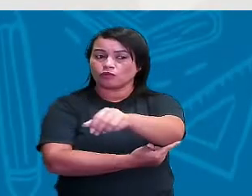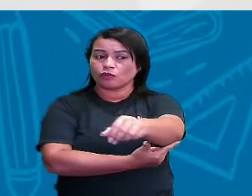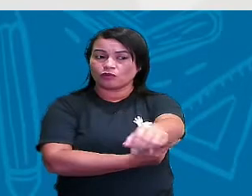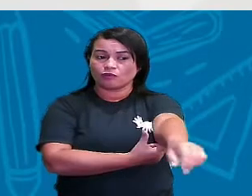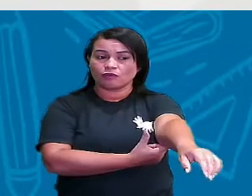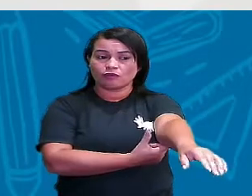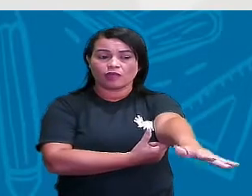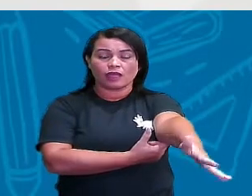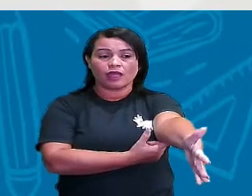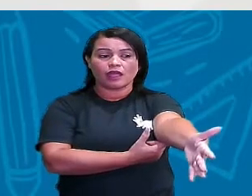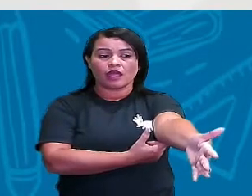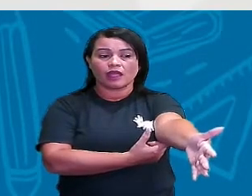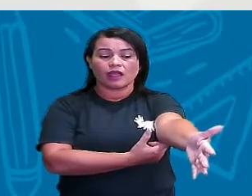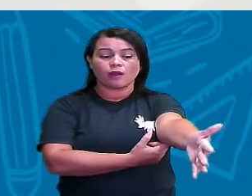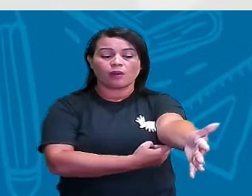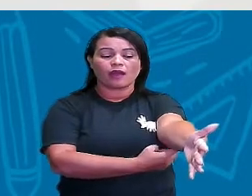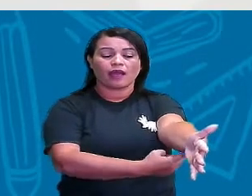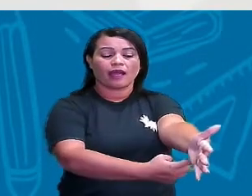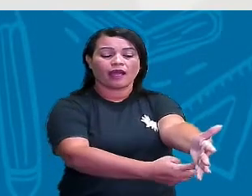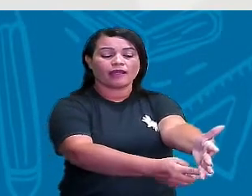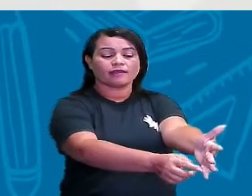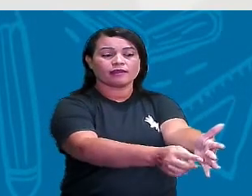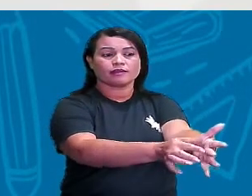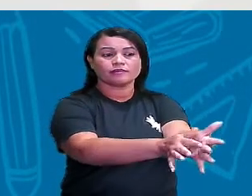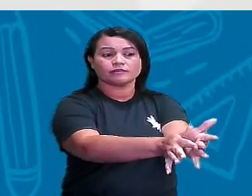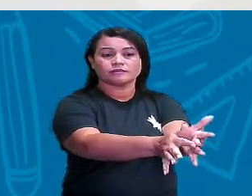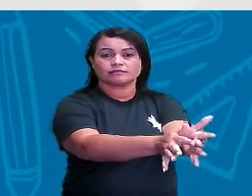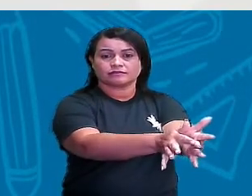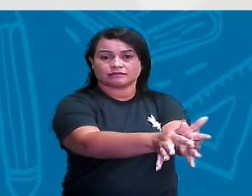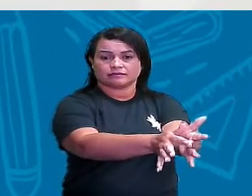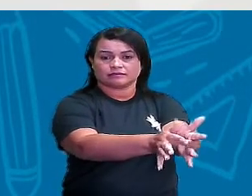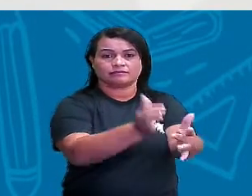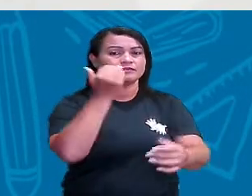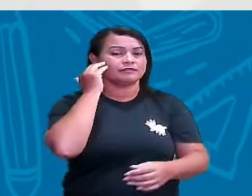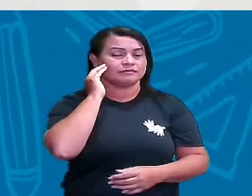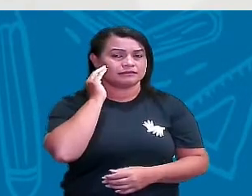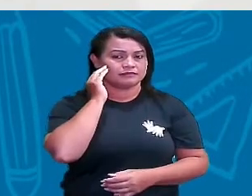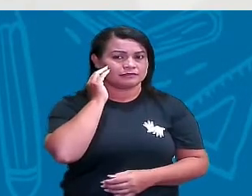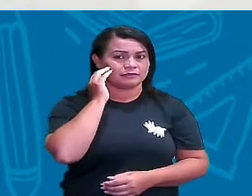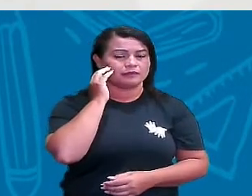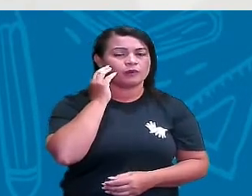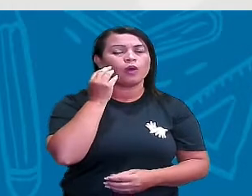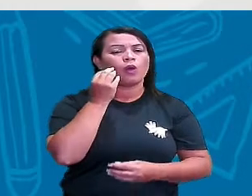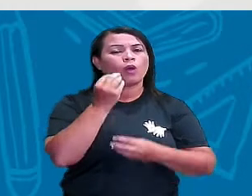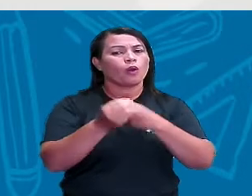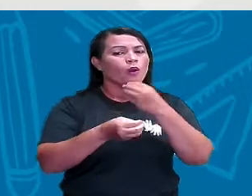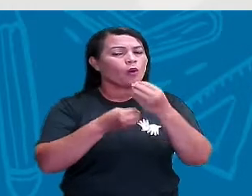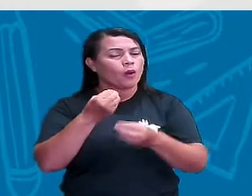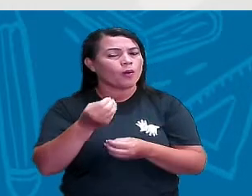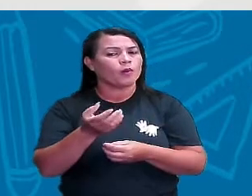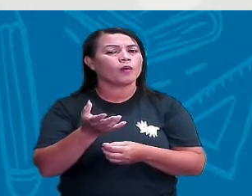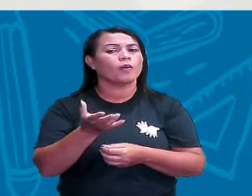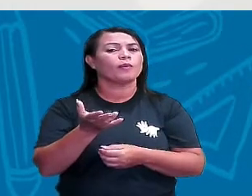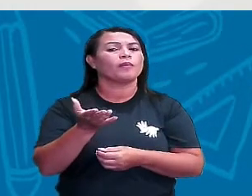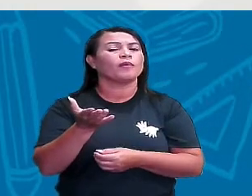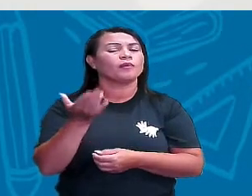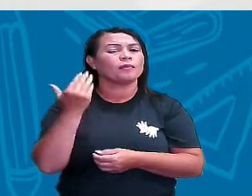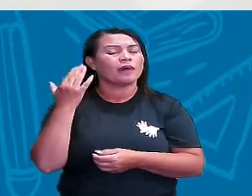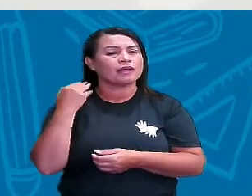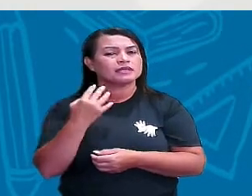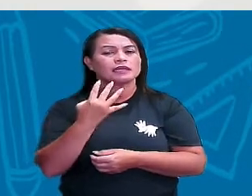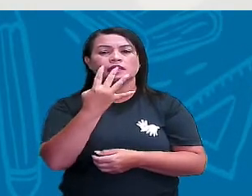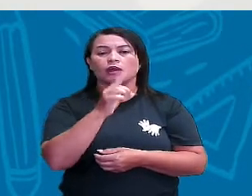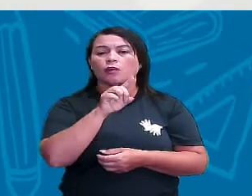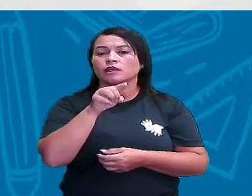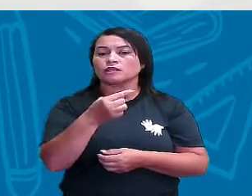ó, esticado do cotovelo até a pontinha do dedo médio. Mas isso aí, era lá no Egito, há